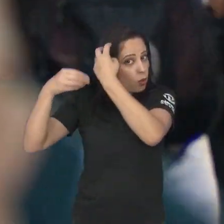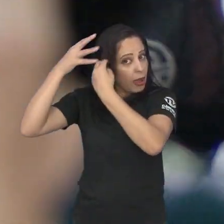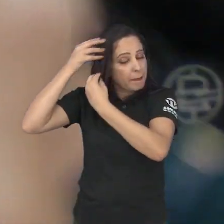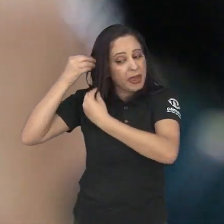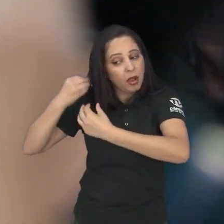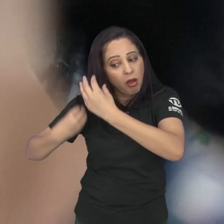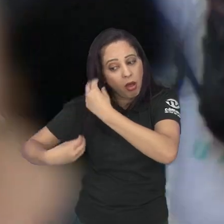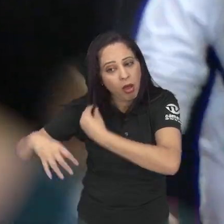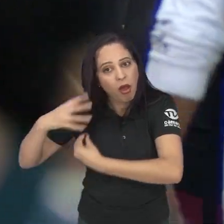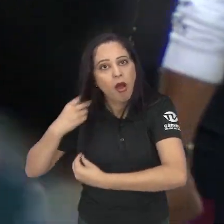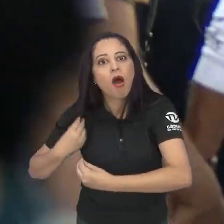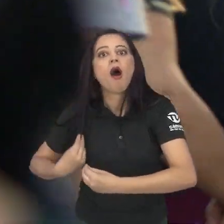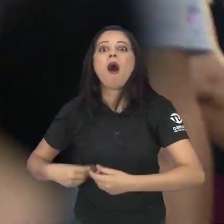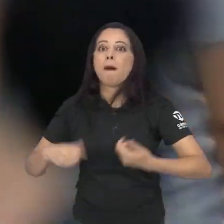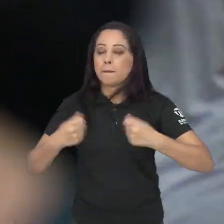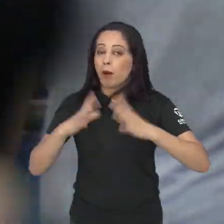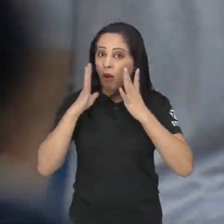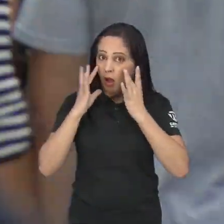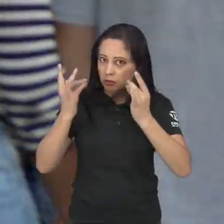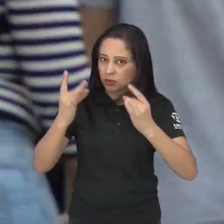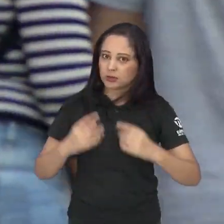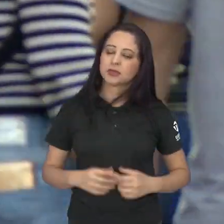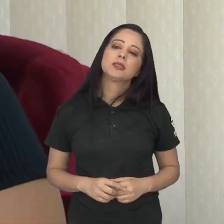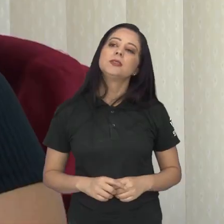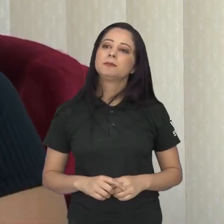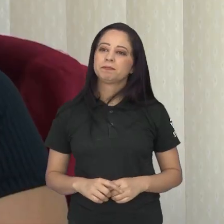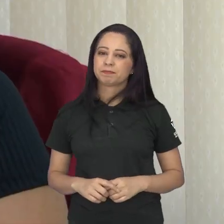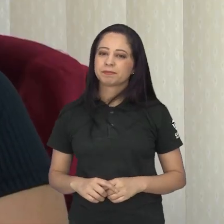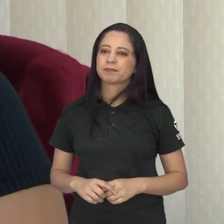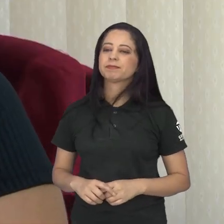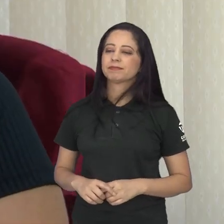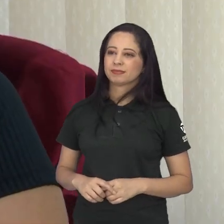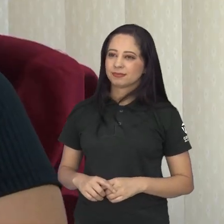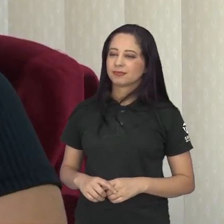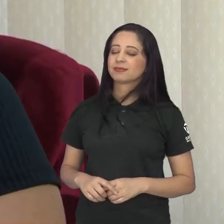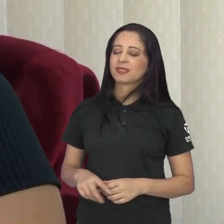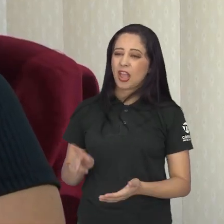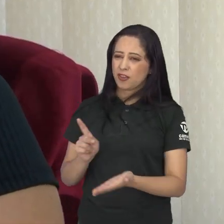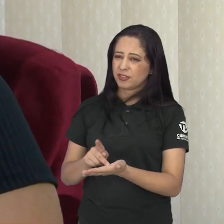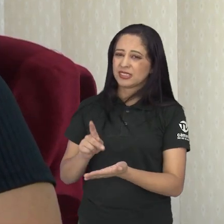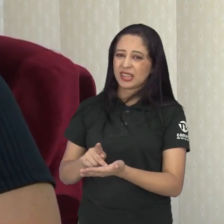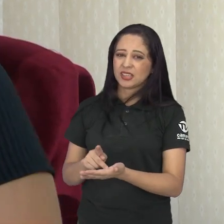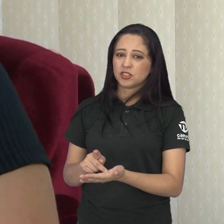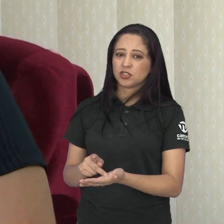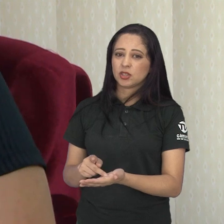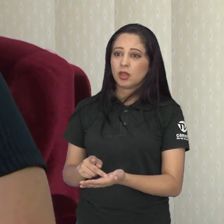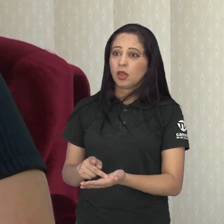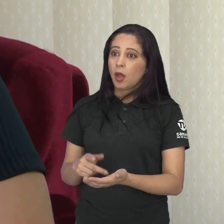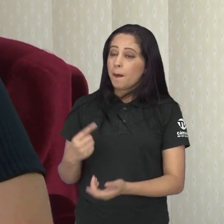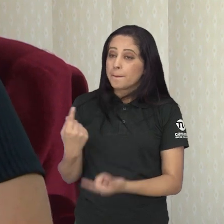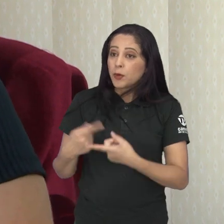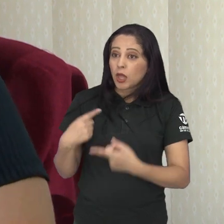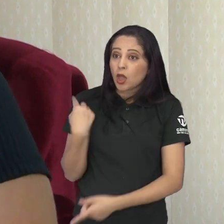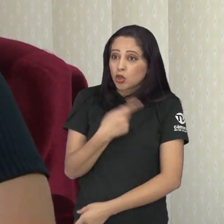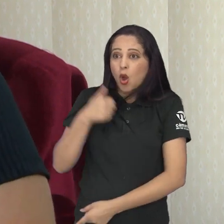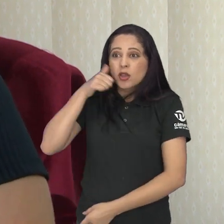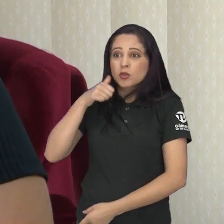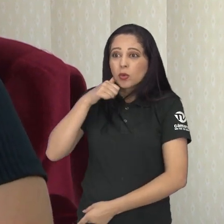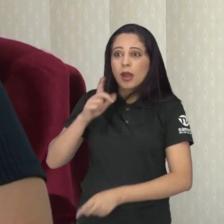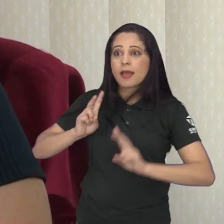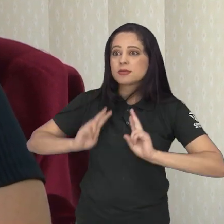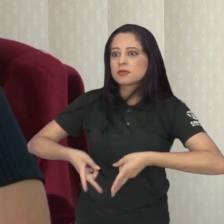cabelo podem ser sinais de atenção para o problema. São jornadas que, se a gente parar para pensar, parece que quase nunca se